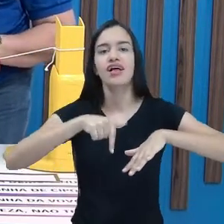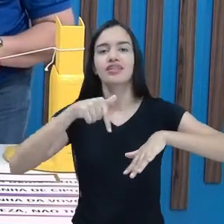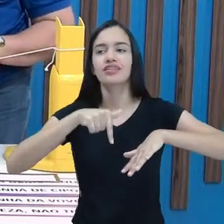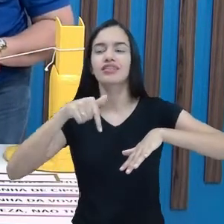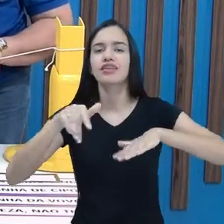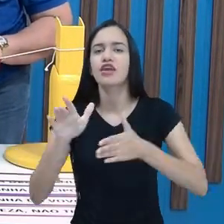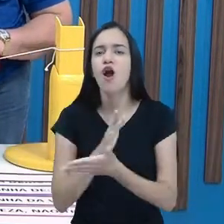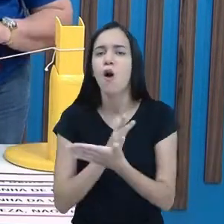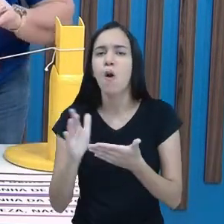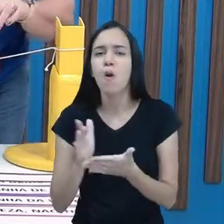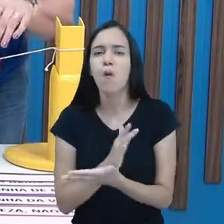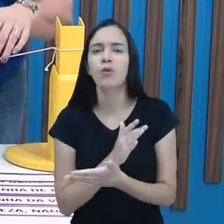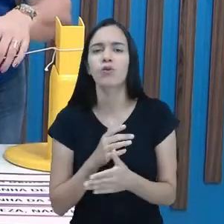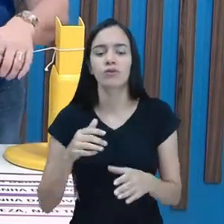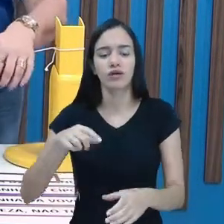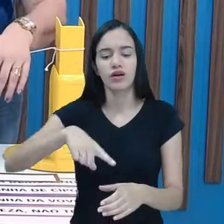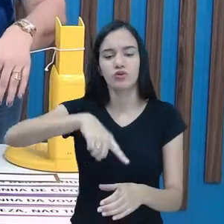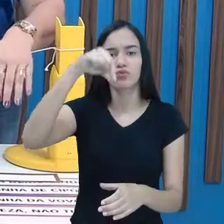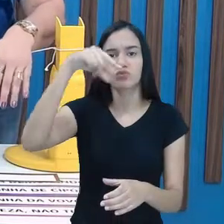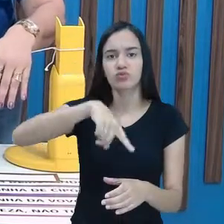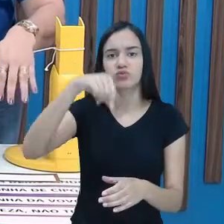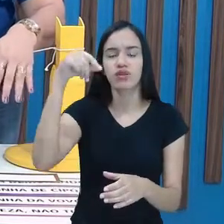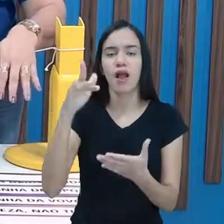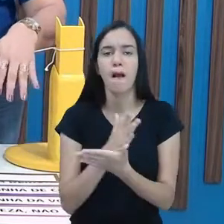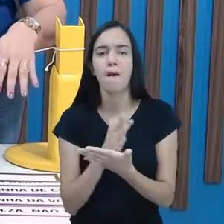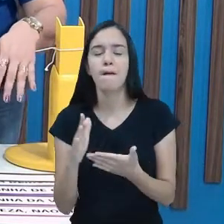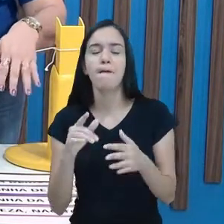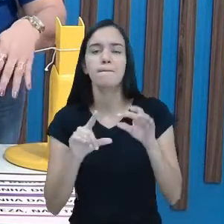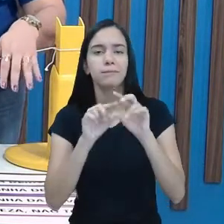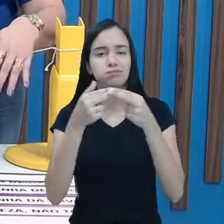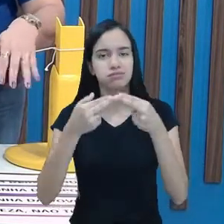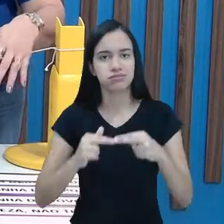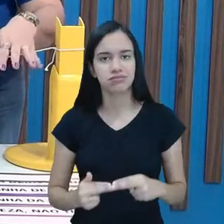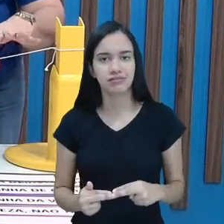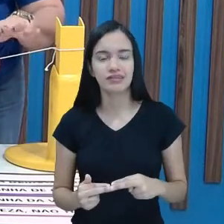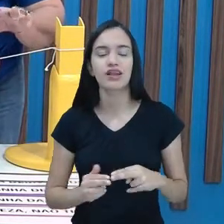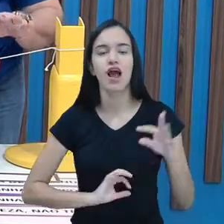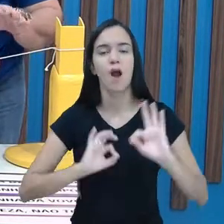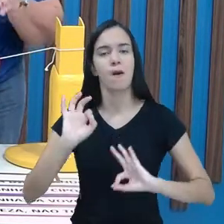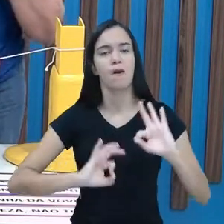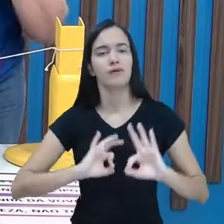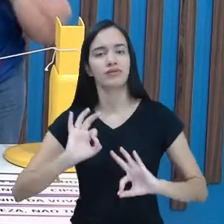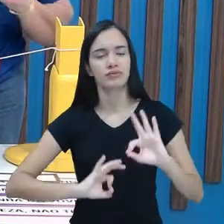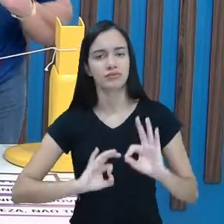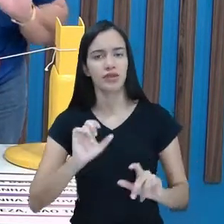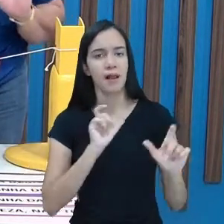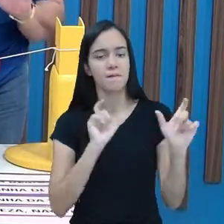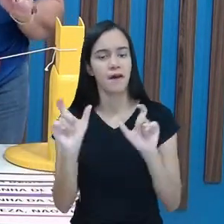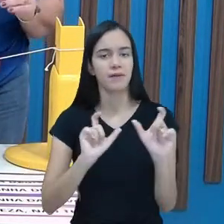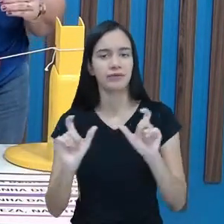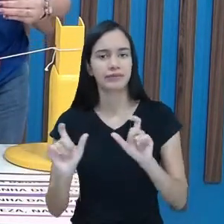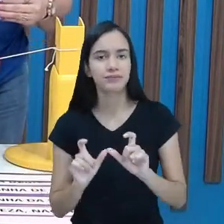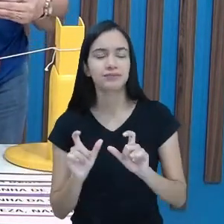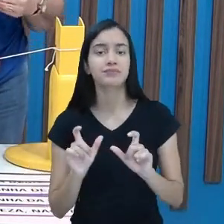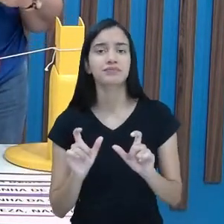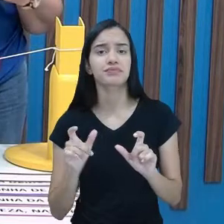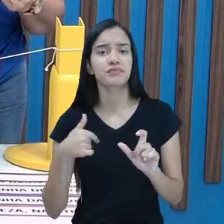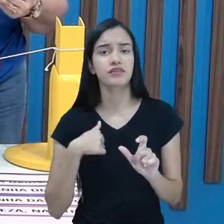aqui, a gente vai ler, a gente vai ordenar essas palavras aqui, essas parlendas aqui. E assim a gente vai